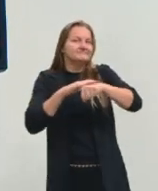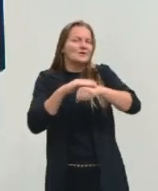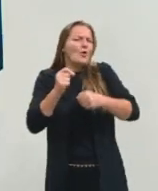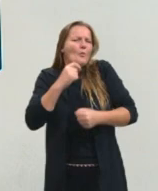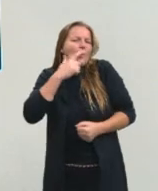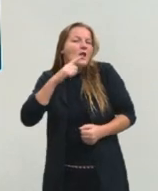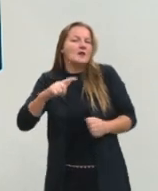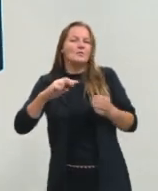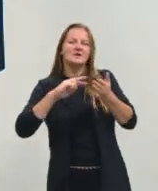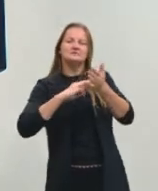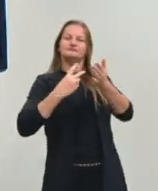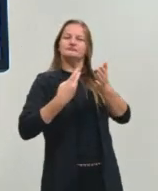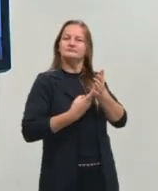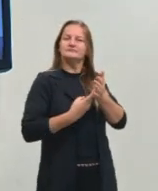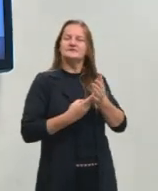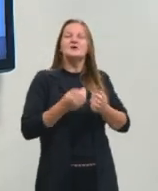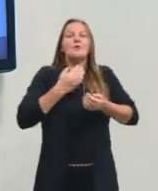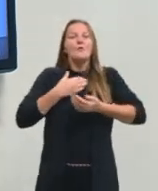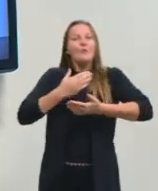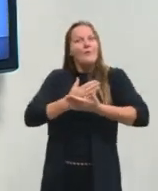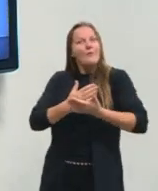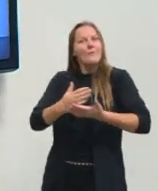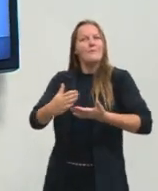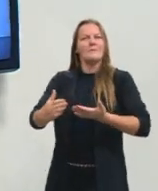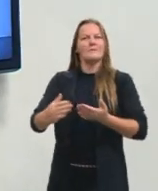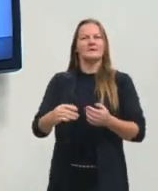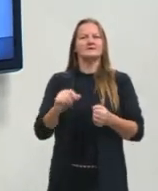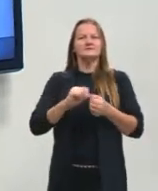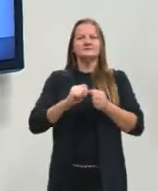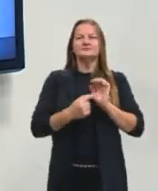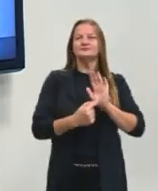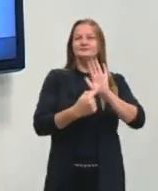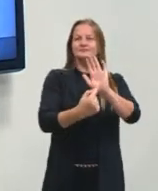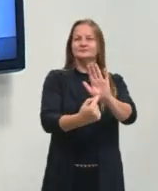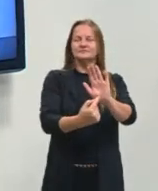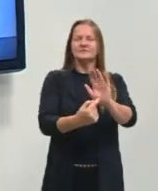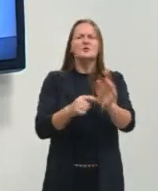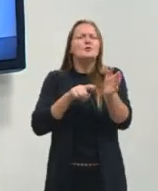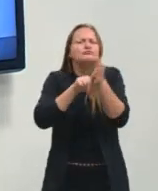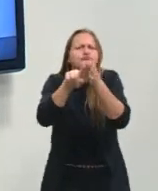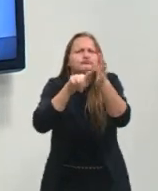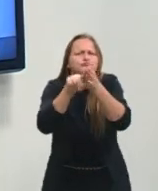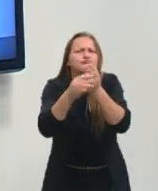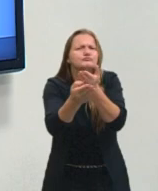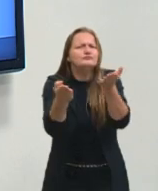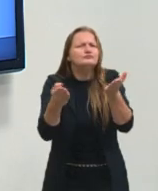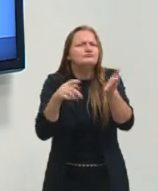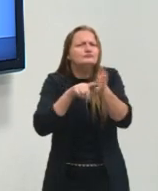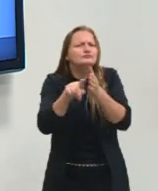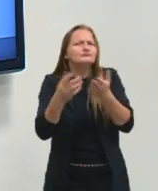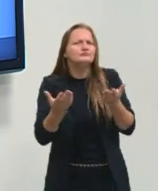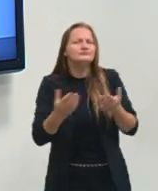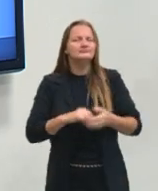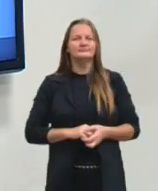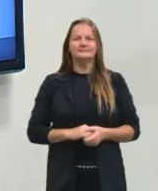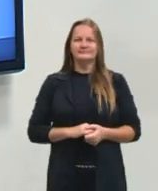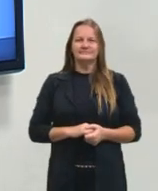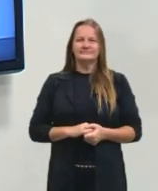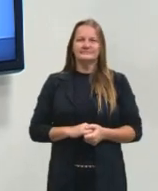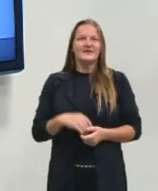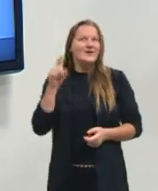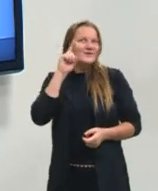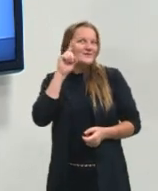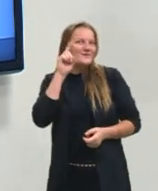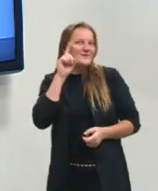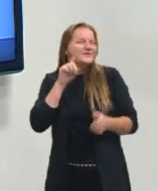língua significa. E eu começo, então, fazendo para vocês um questionamento, né? Vocês já viram que isso está virando rotina